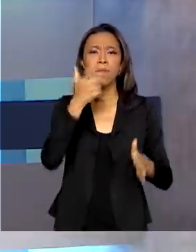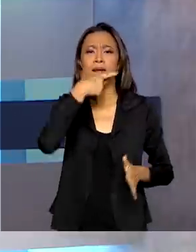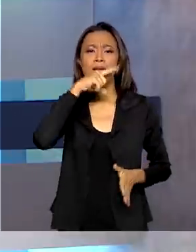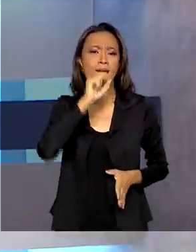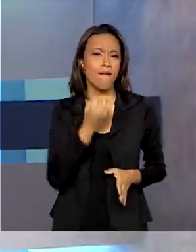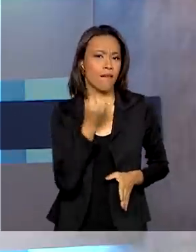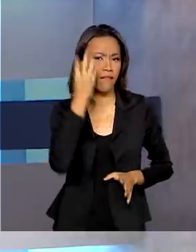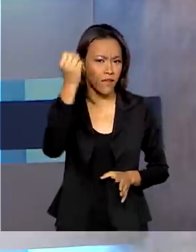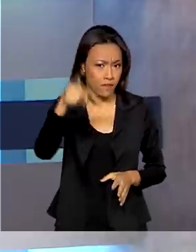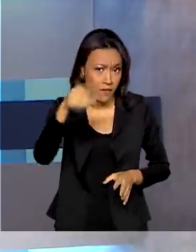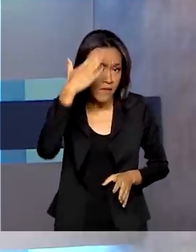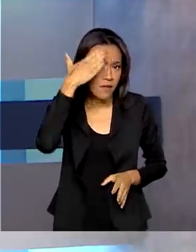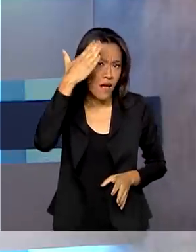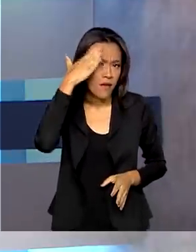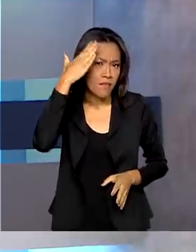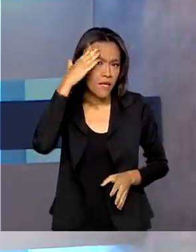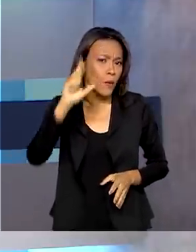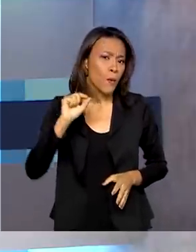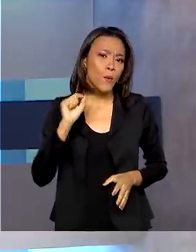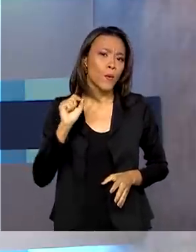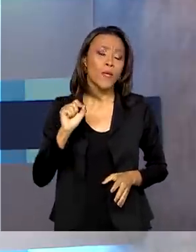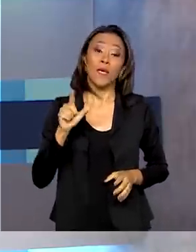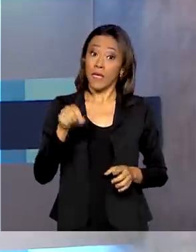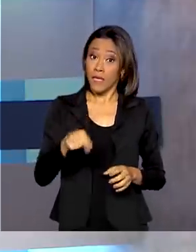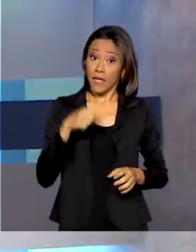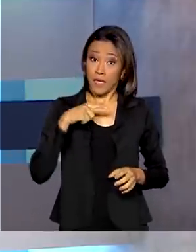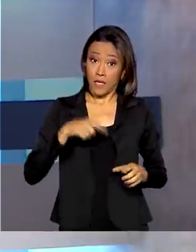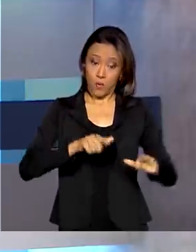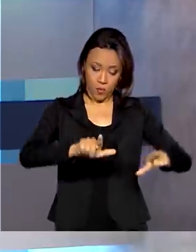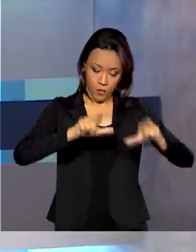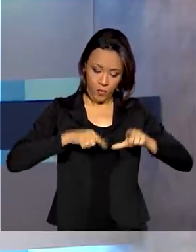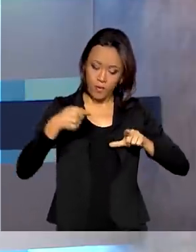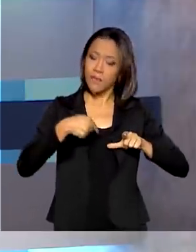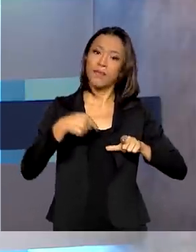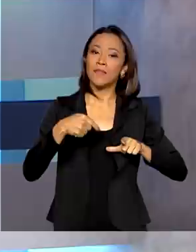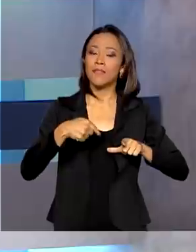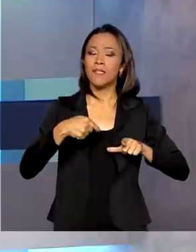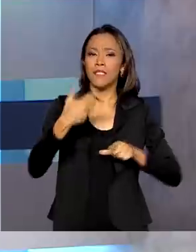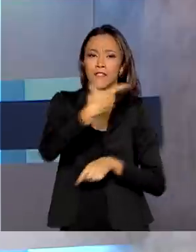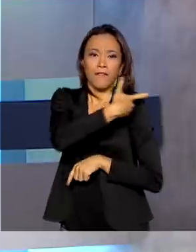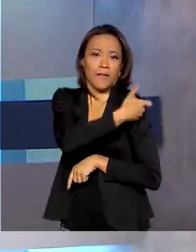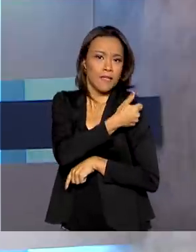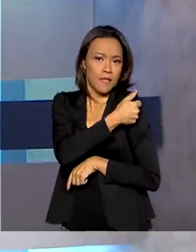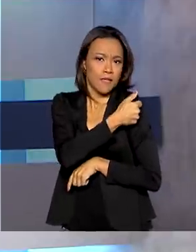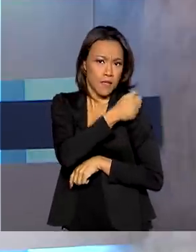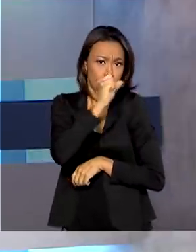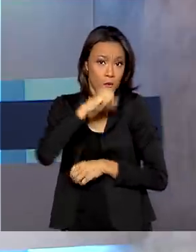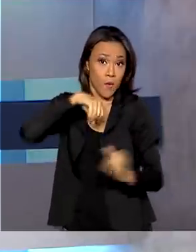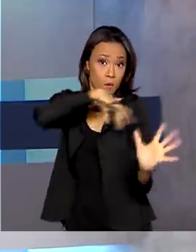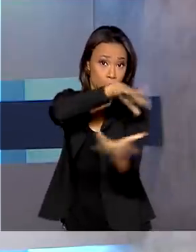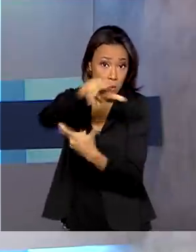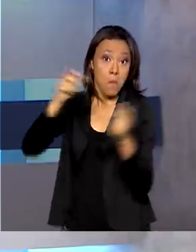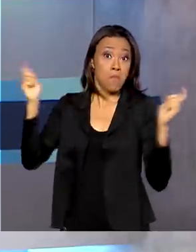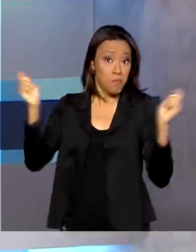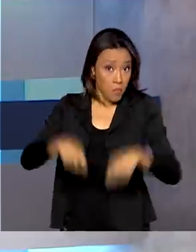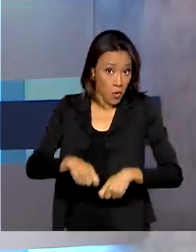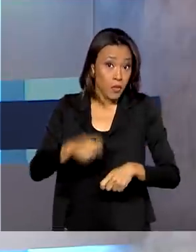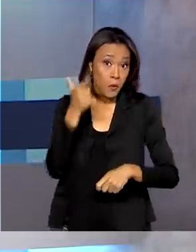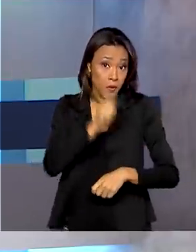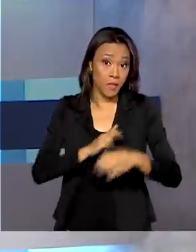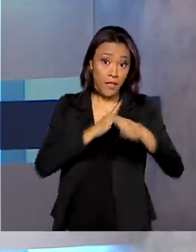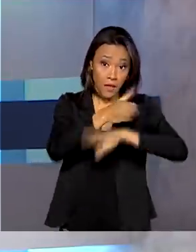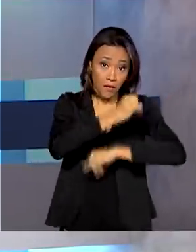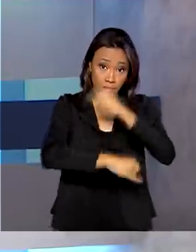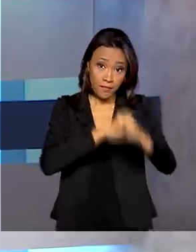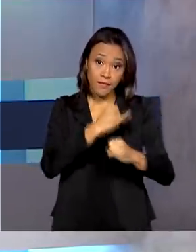viajar, você sabia que o certificado internacional de vacinação já pode ser obtido pela internet na página da Anvisa? Veja na